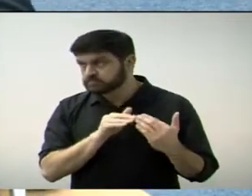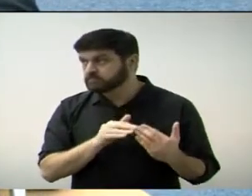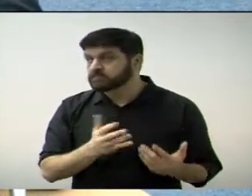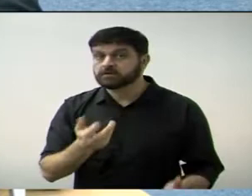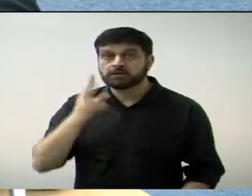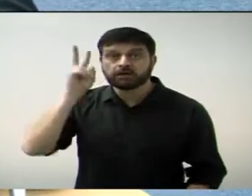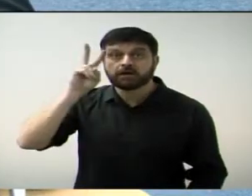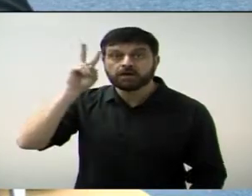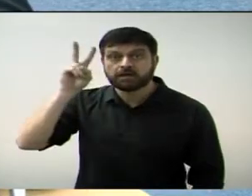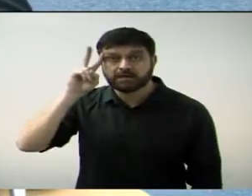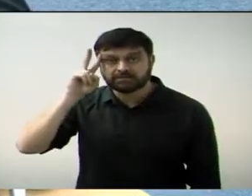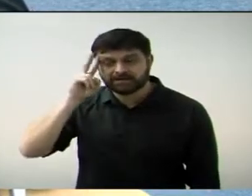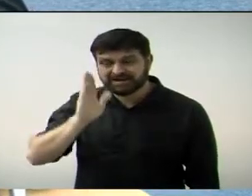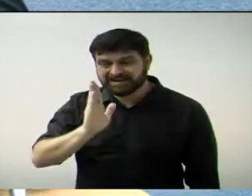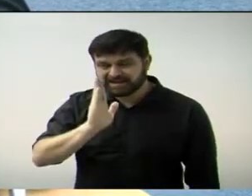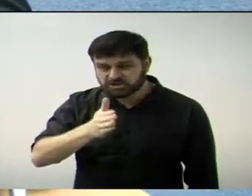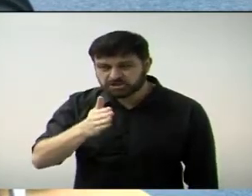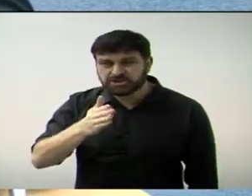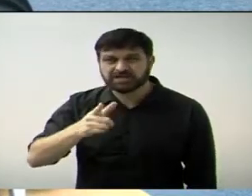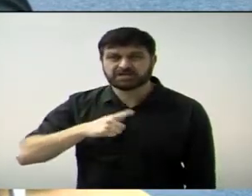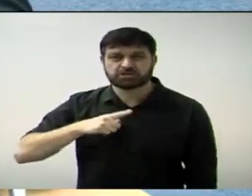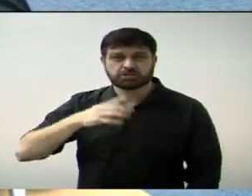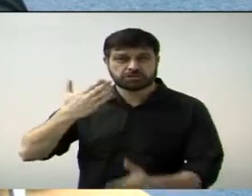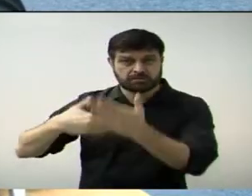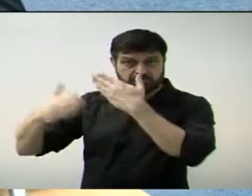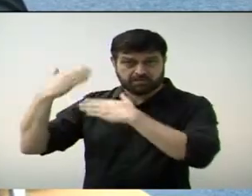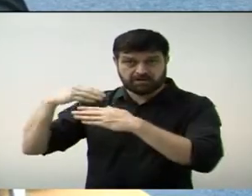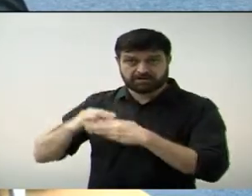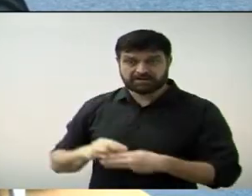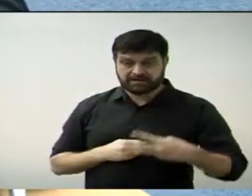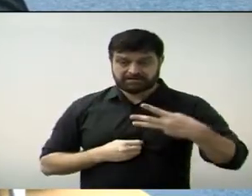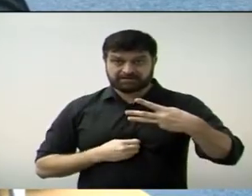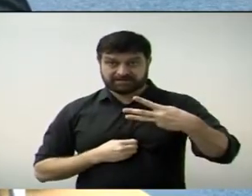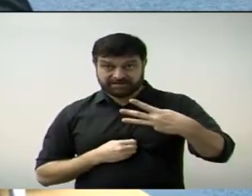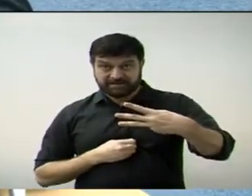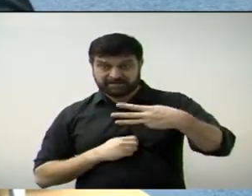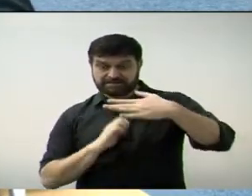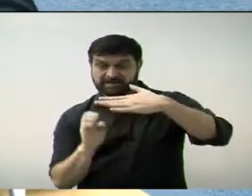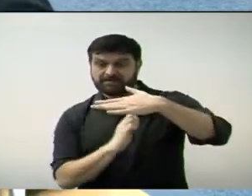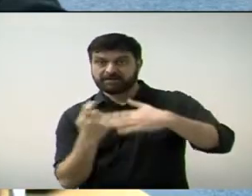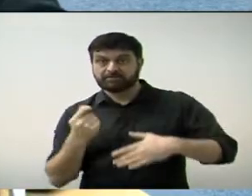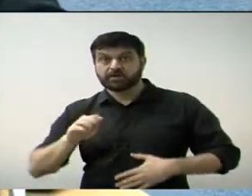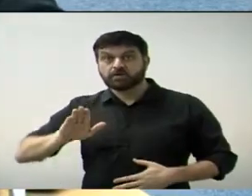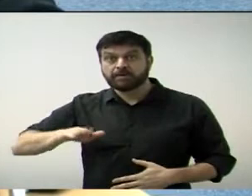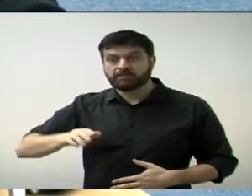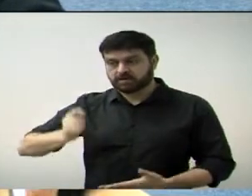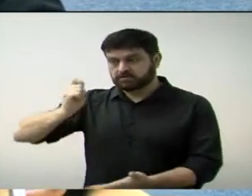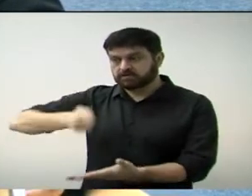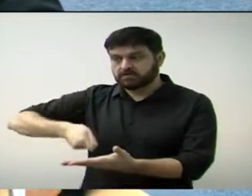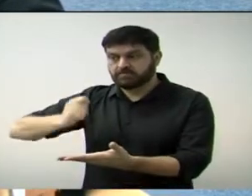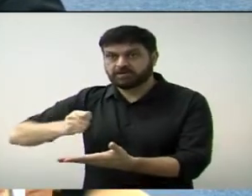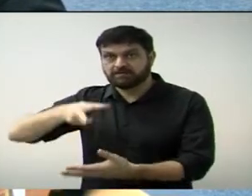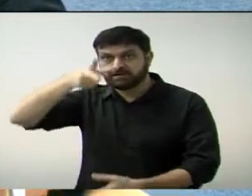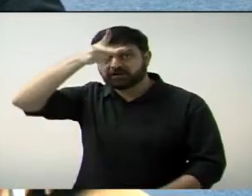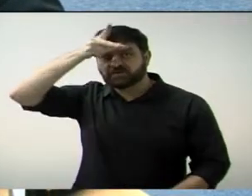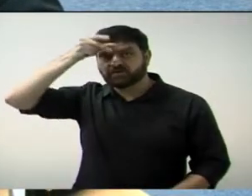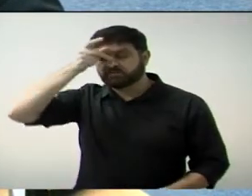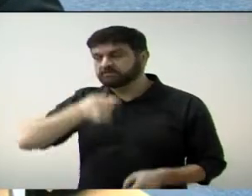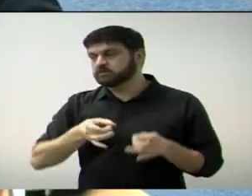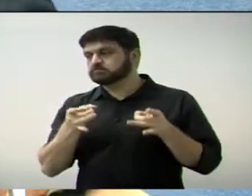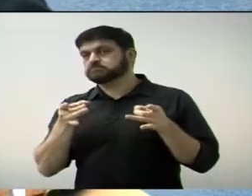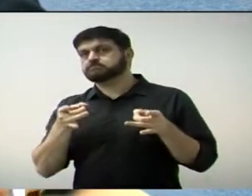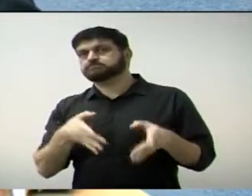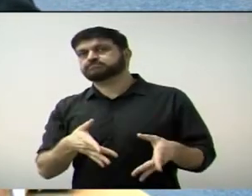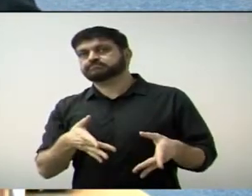que havia um processo licitatório em andamento quando o ex-governo deixou e a